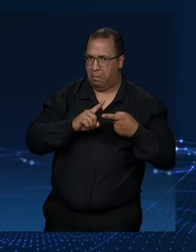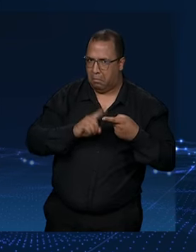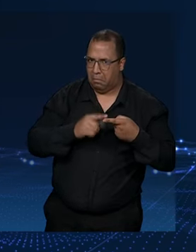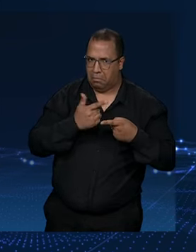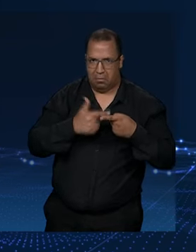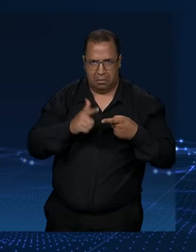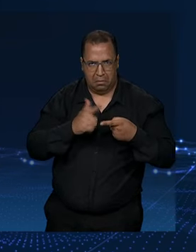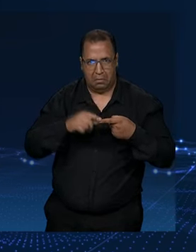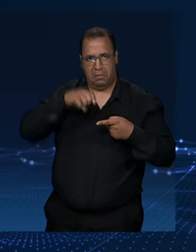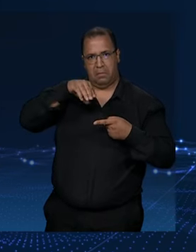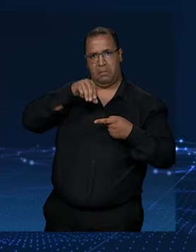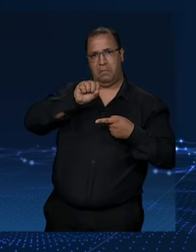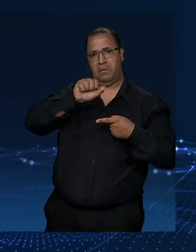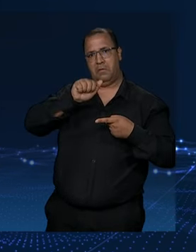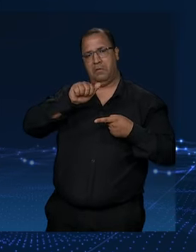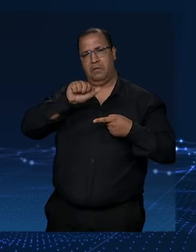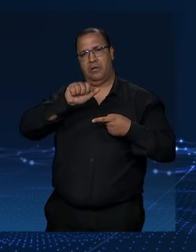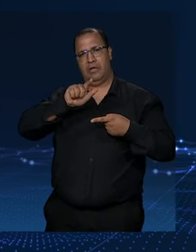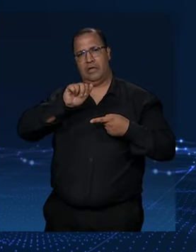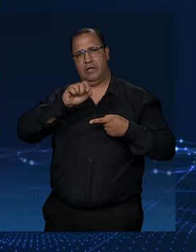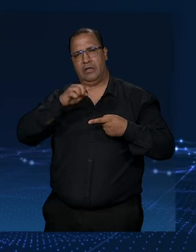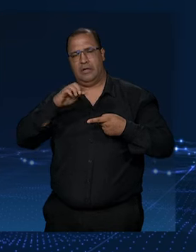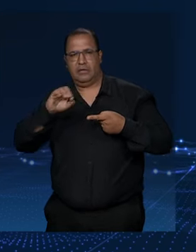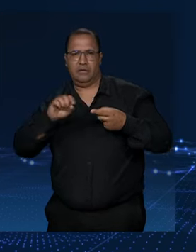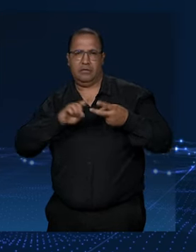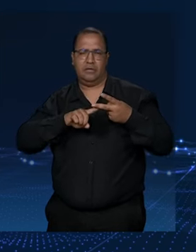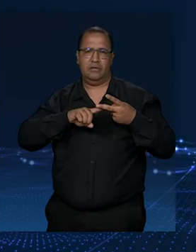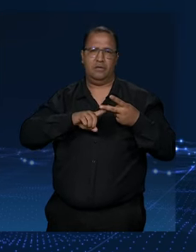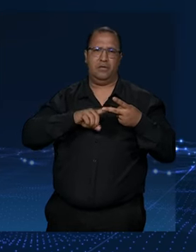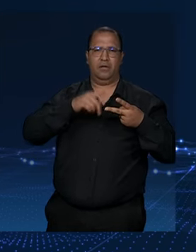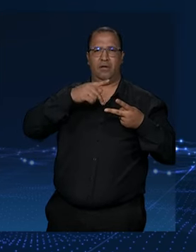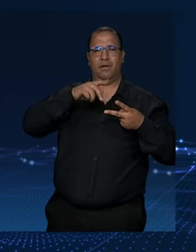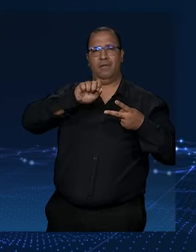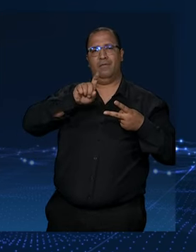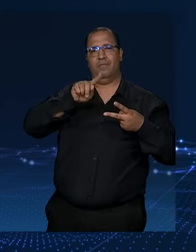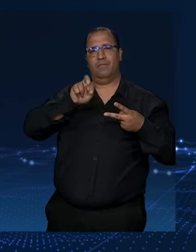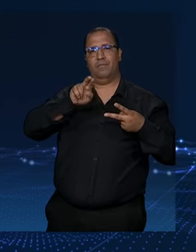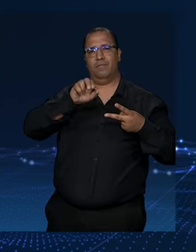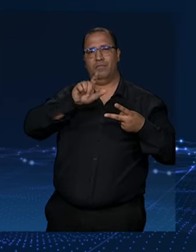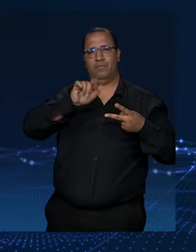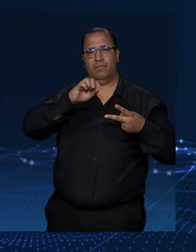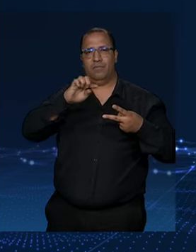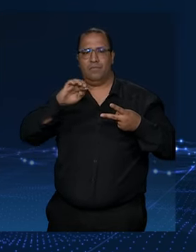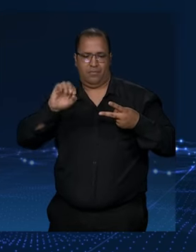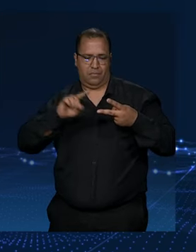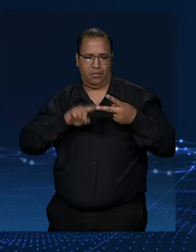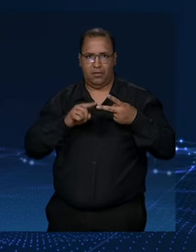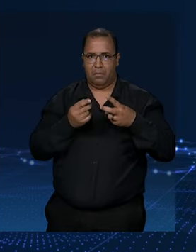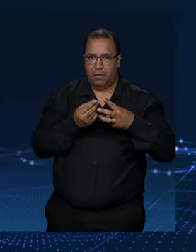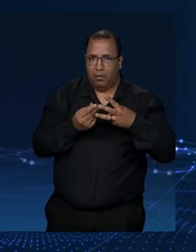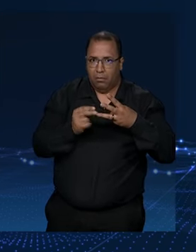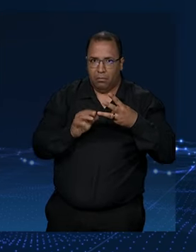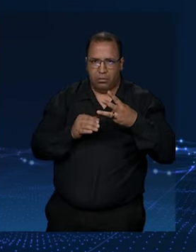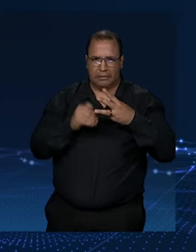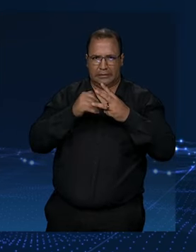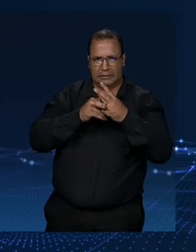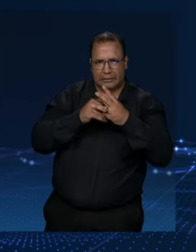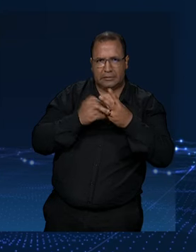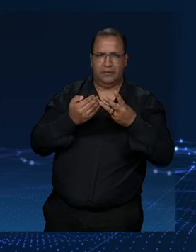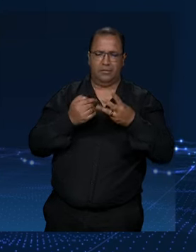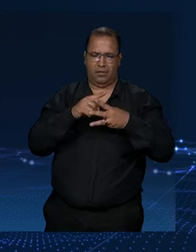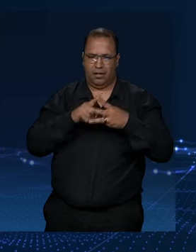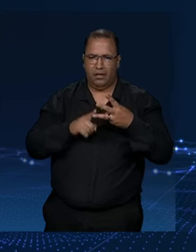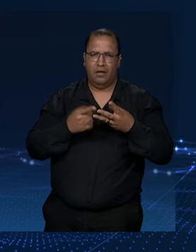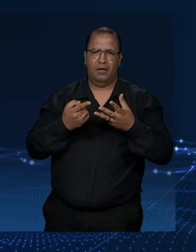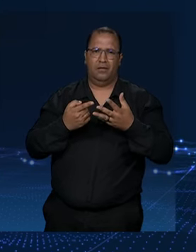ao petrolão. A eleição desse país aqui deu origem ao orçamento secreto. Por que